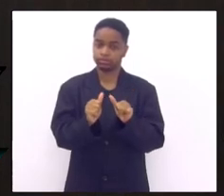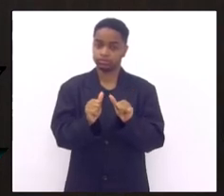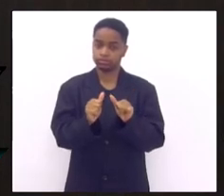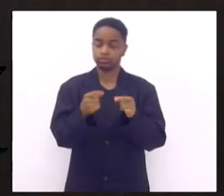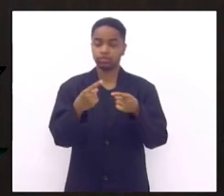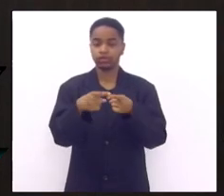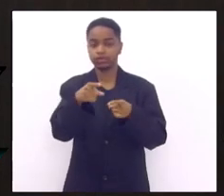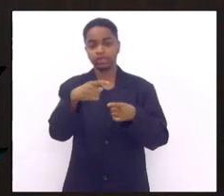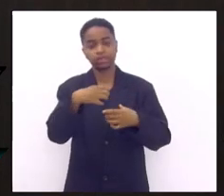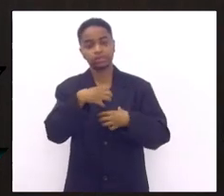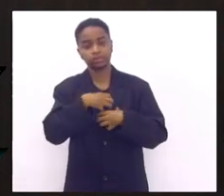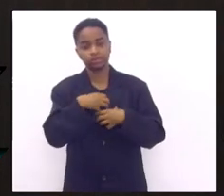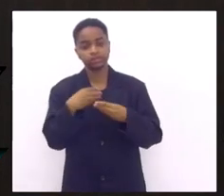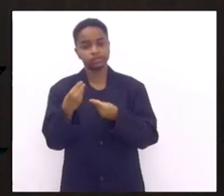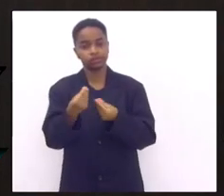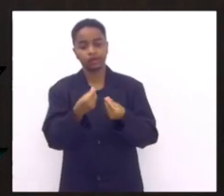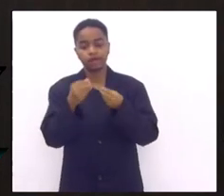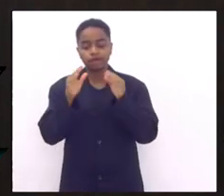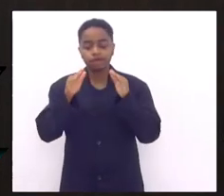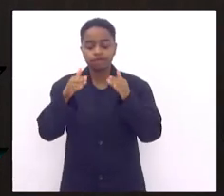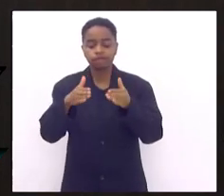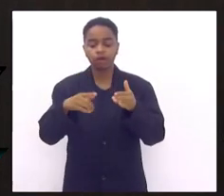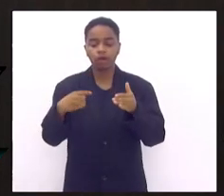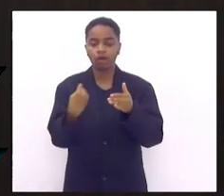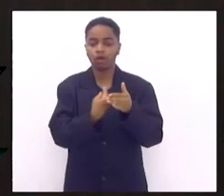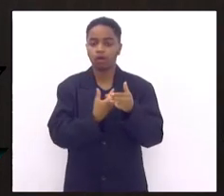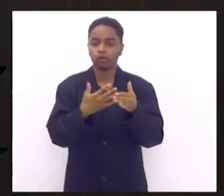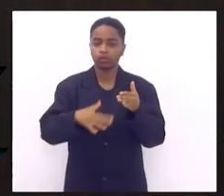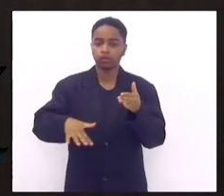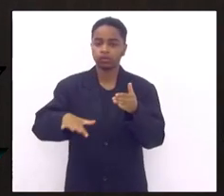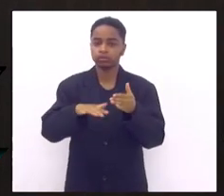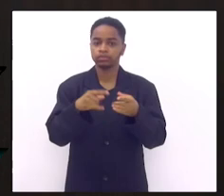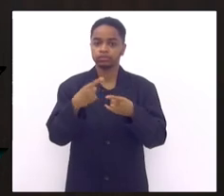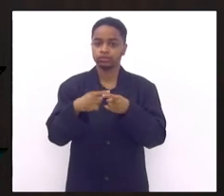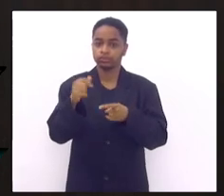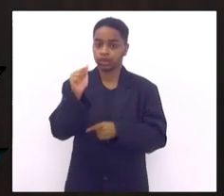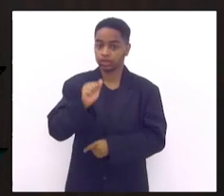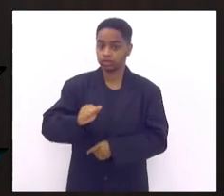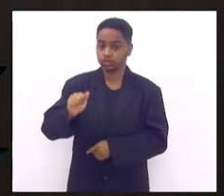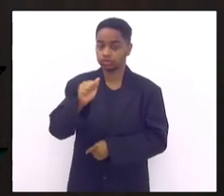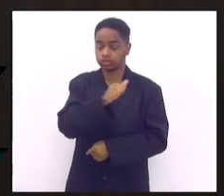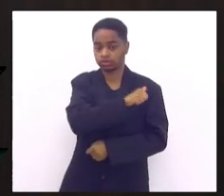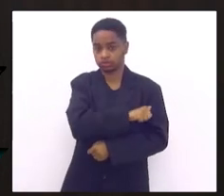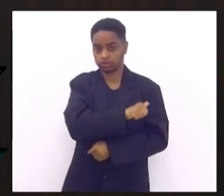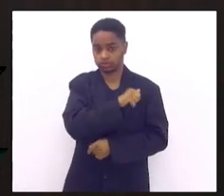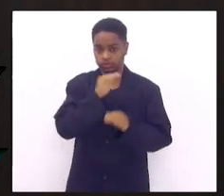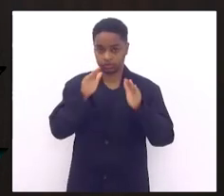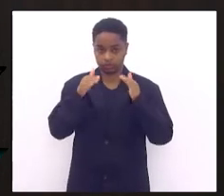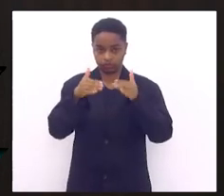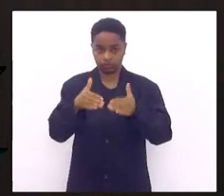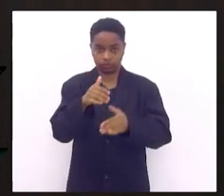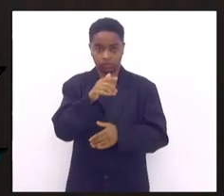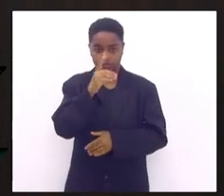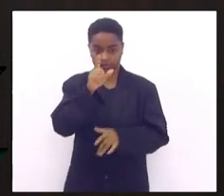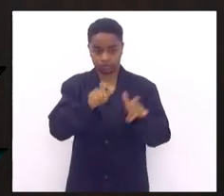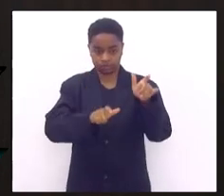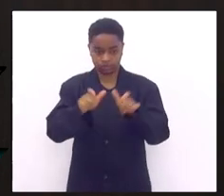sensibilidade a nossa causa porque a Associação Carioca dos Diabéticos nós